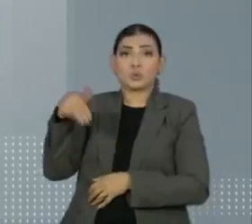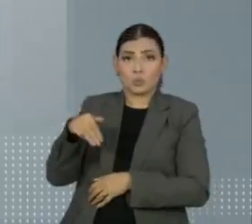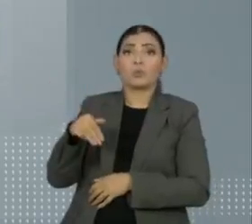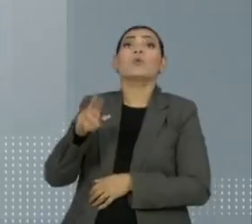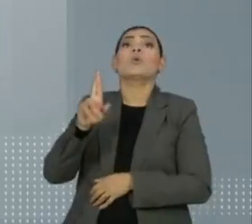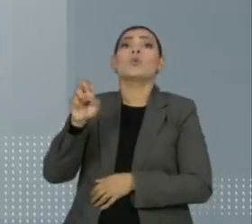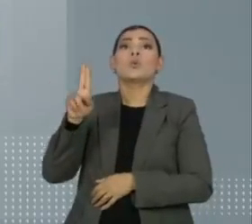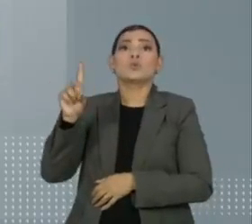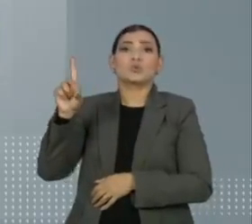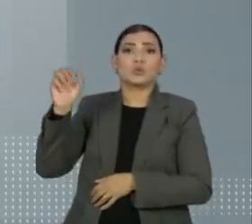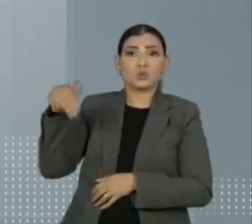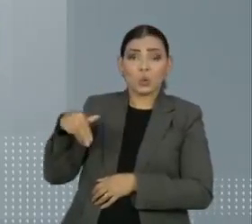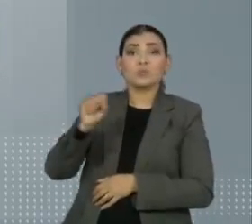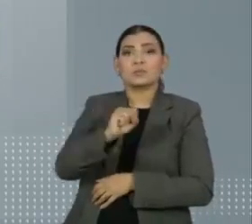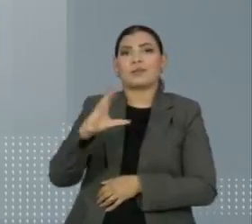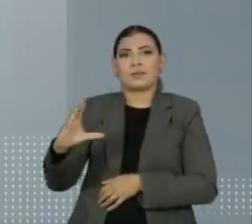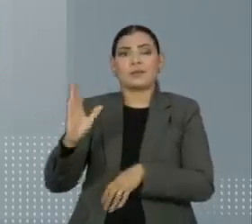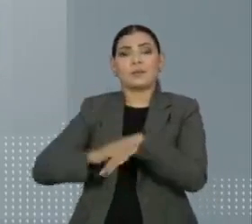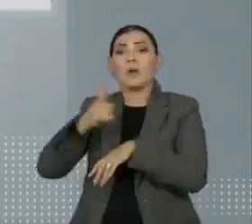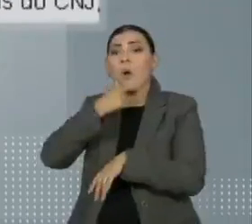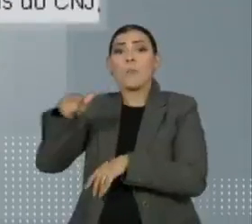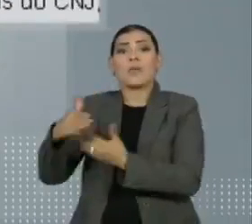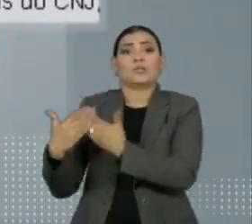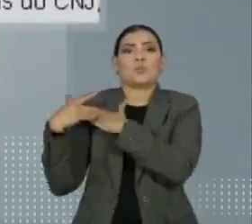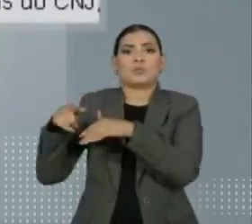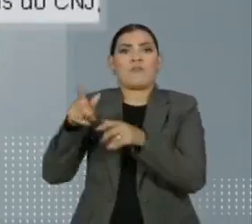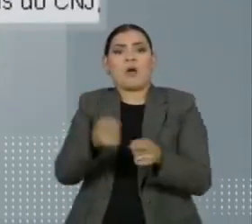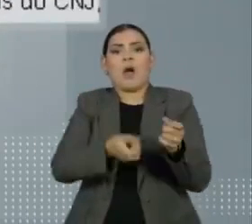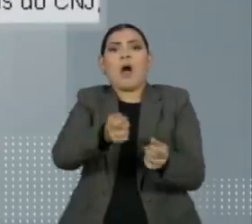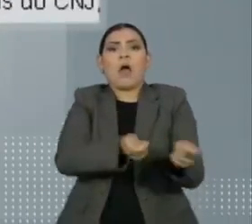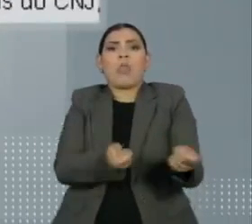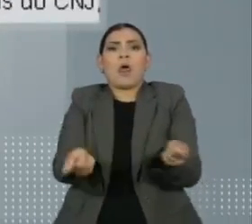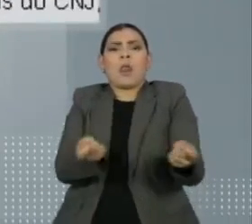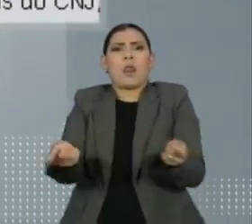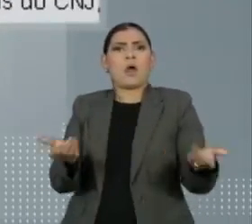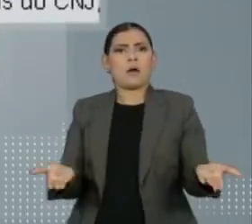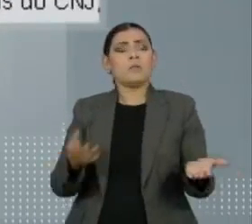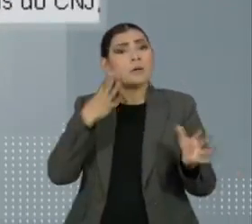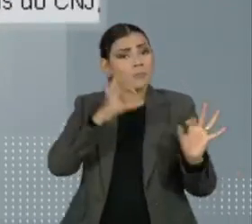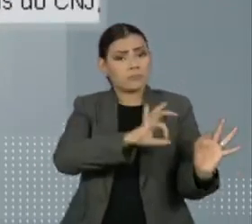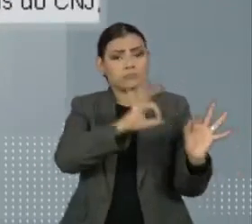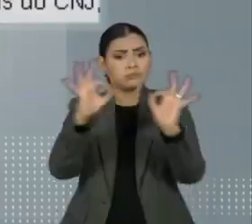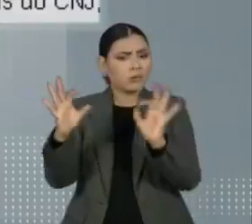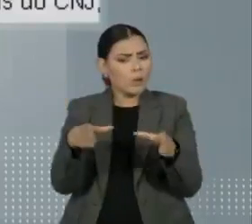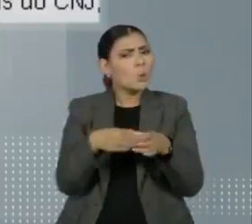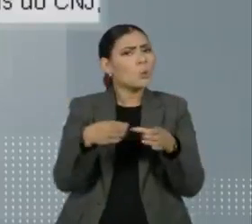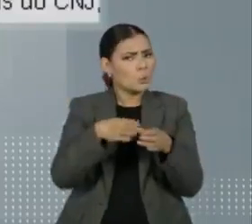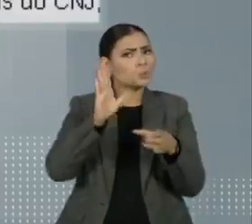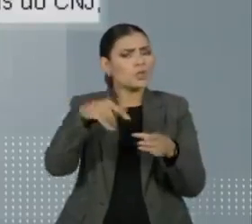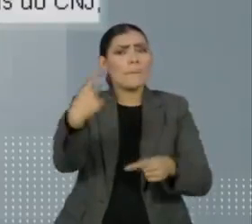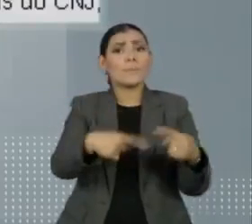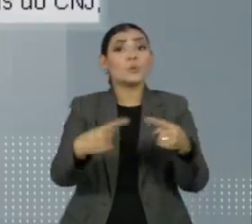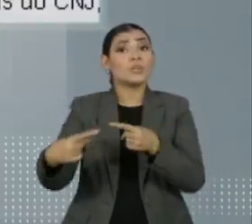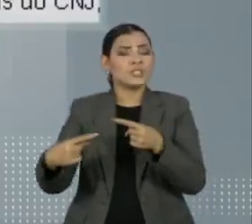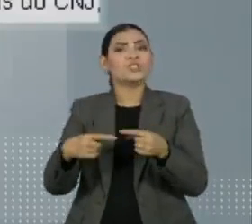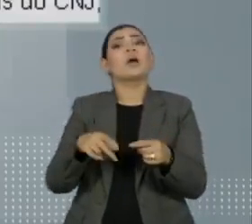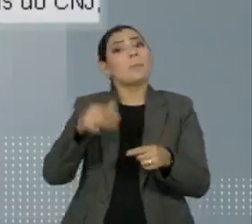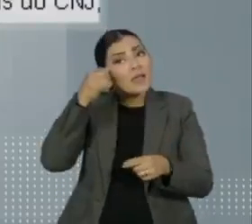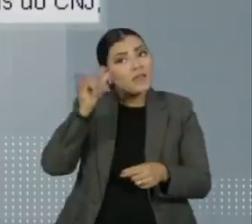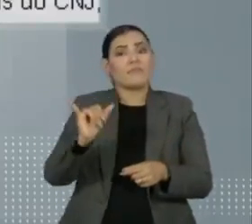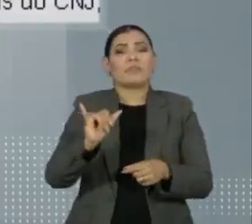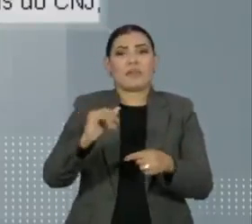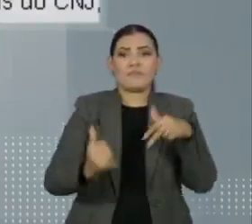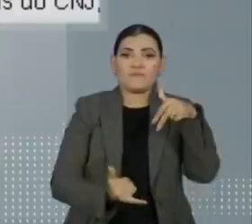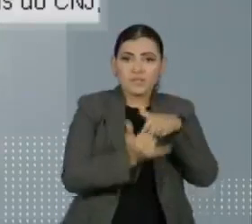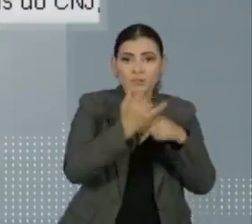de Santa Catarina, na condução da audiência. O caso é acompanhado pela Comissão Permanente de Políticas de Prevenção